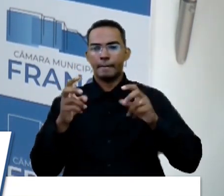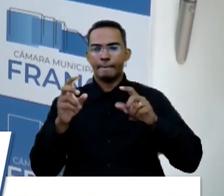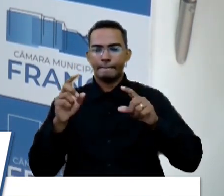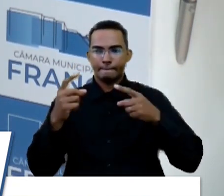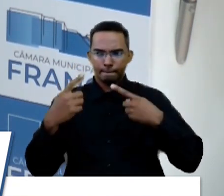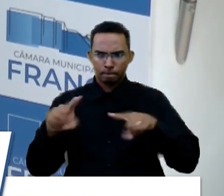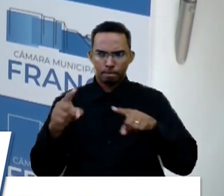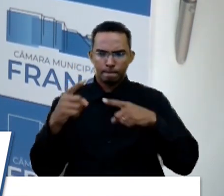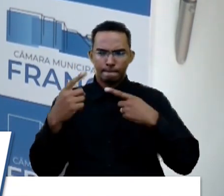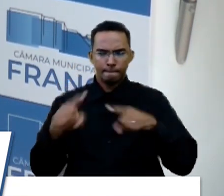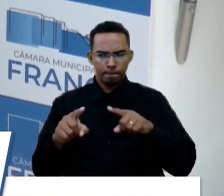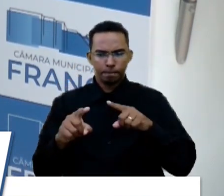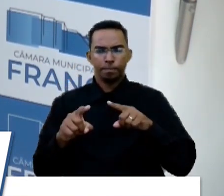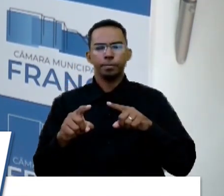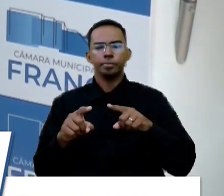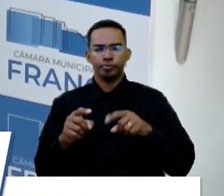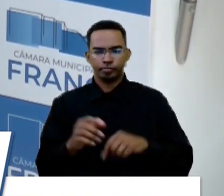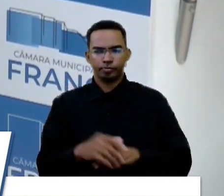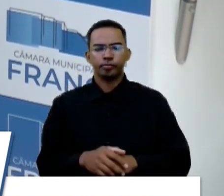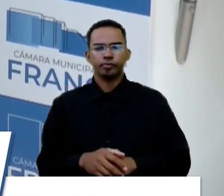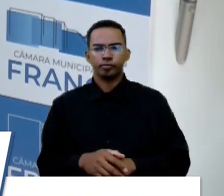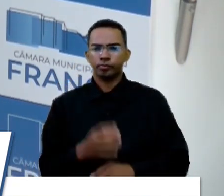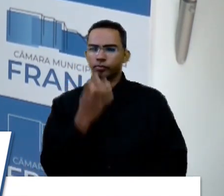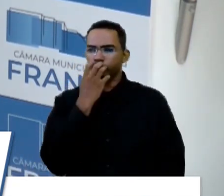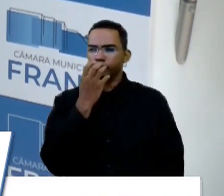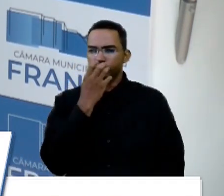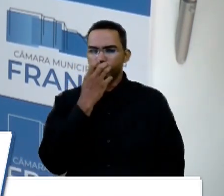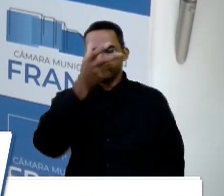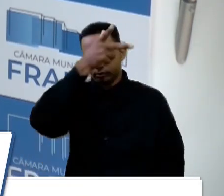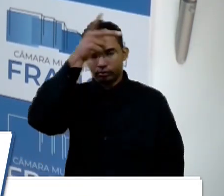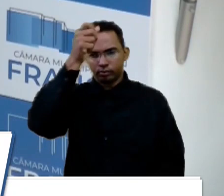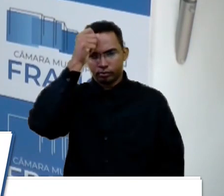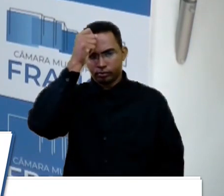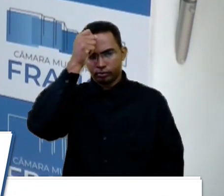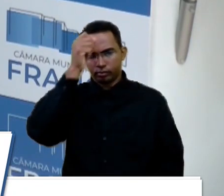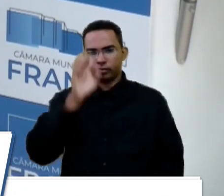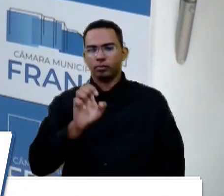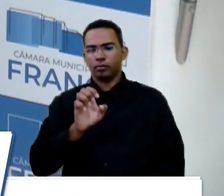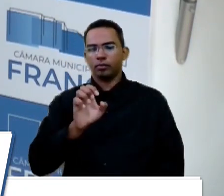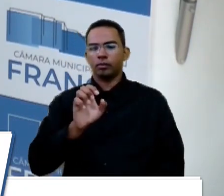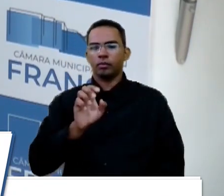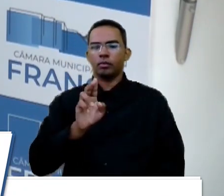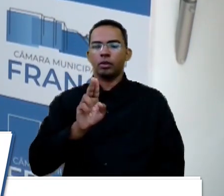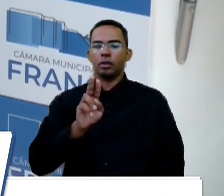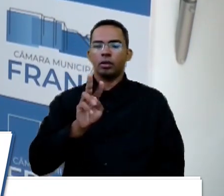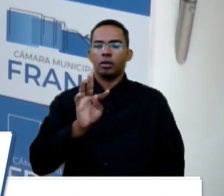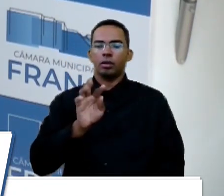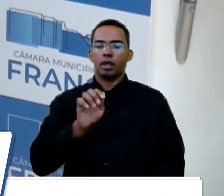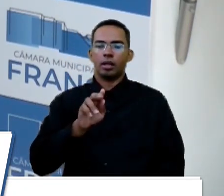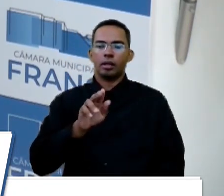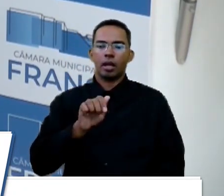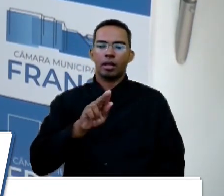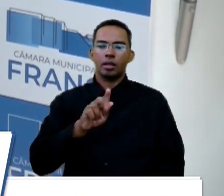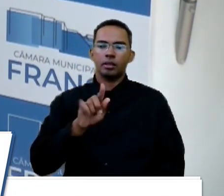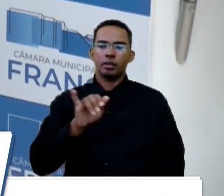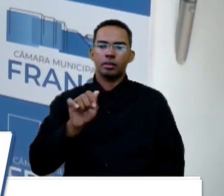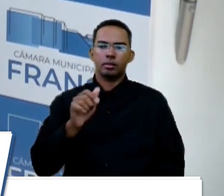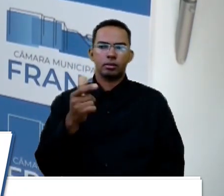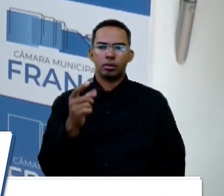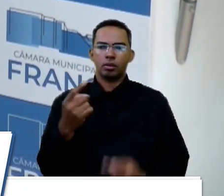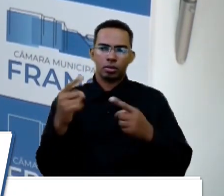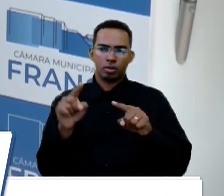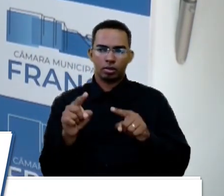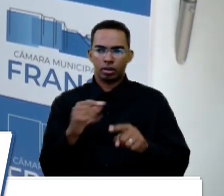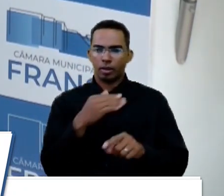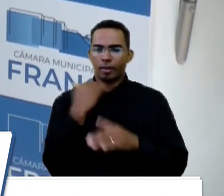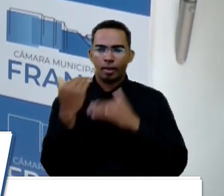sobre o canio municipal, sobre eutanásia. Não são denúncias, não estão morrendo